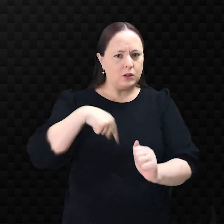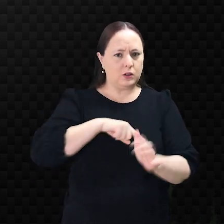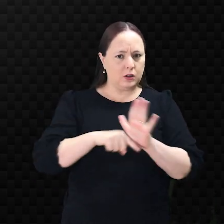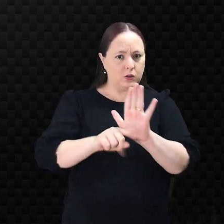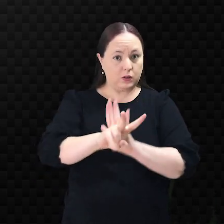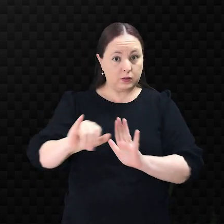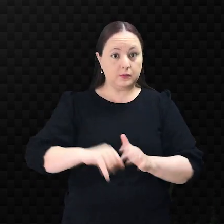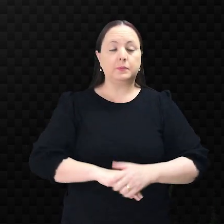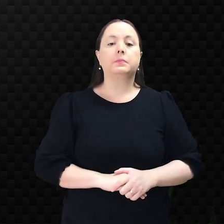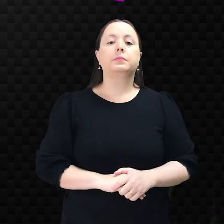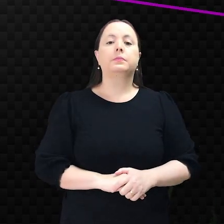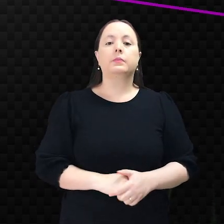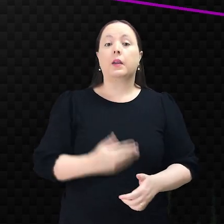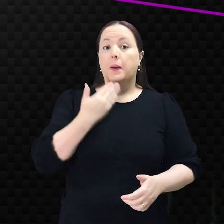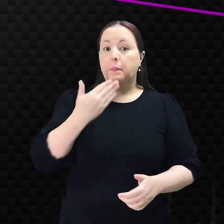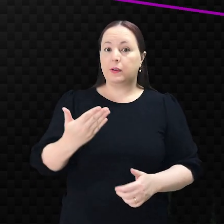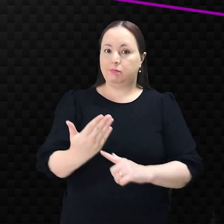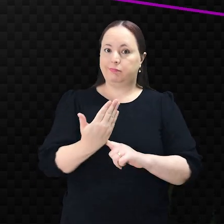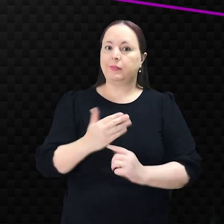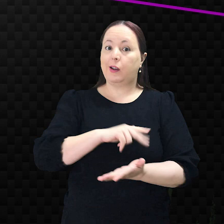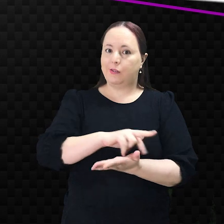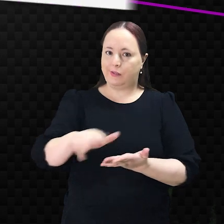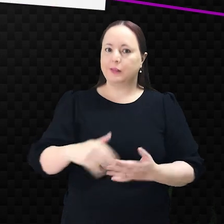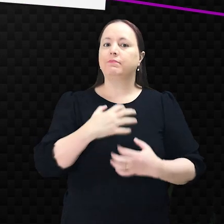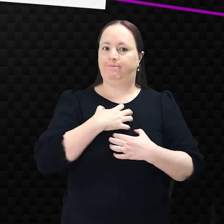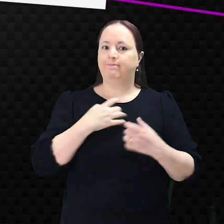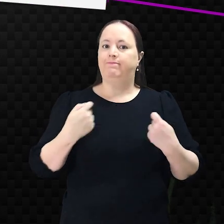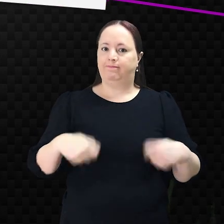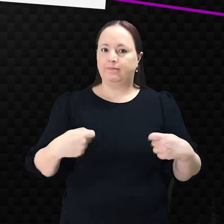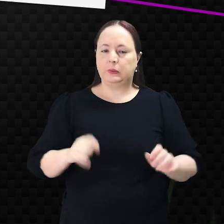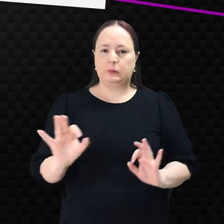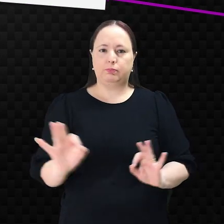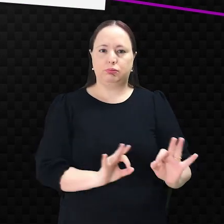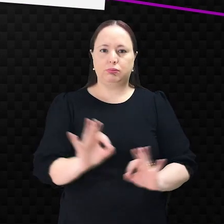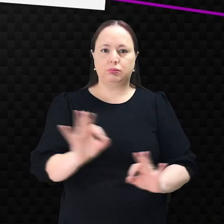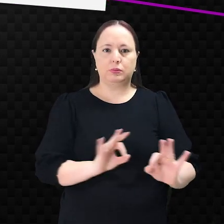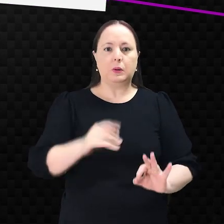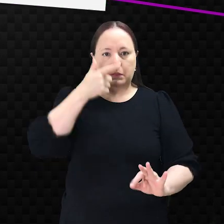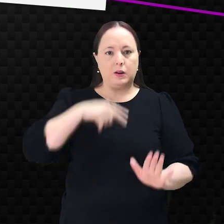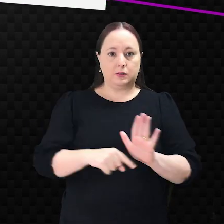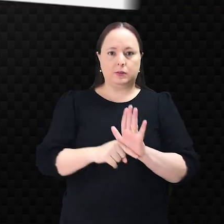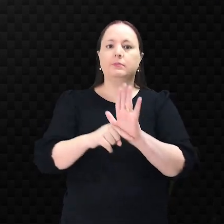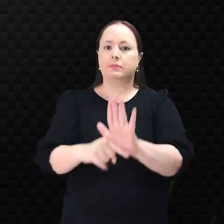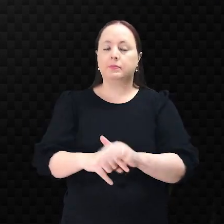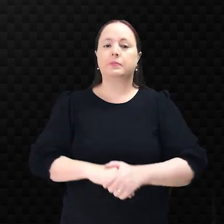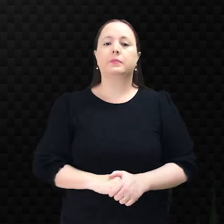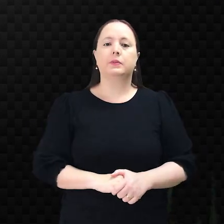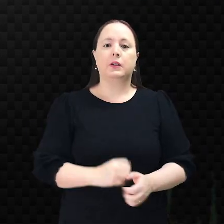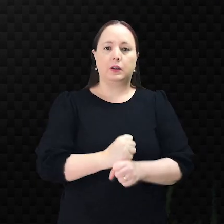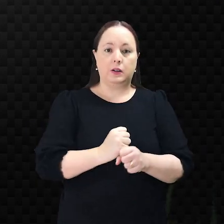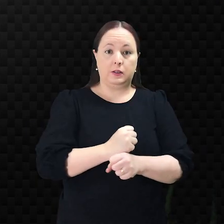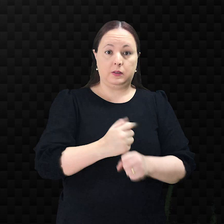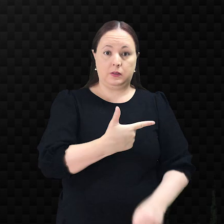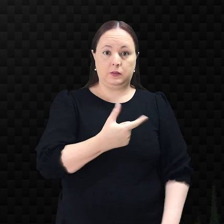O pedido de ajuda vem de diversas formas e é preciso estar preparado para saber agir. Em